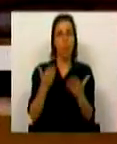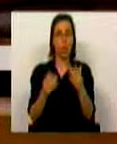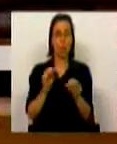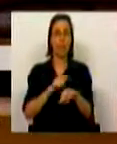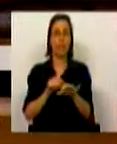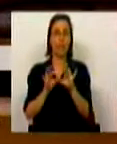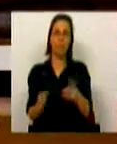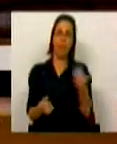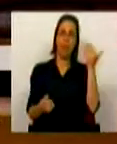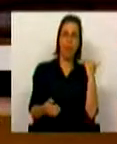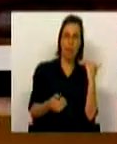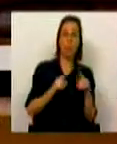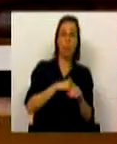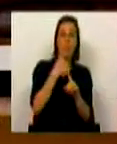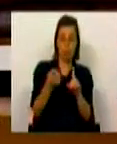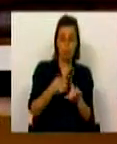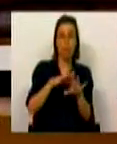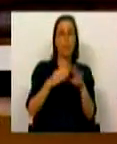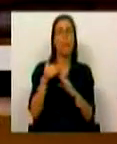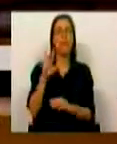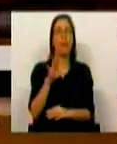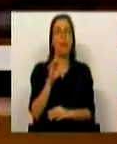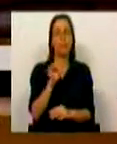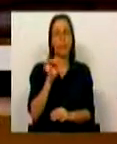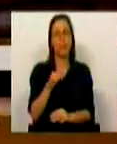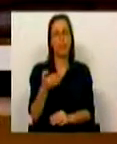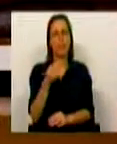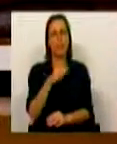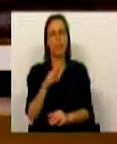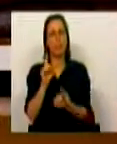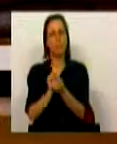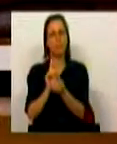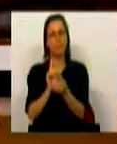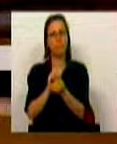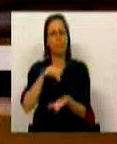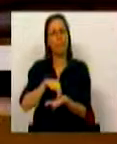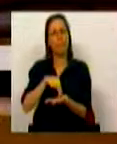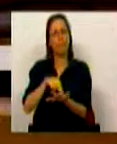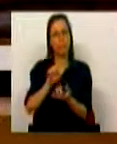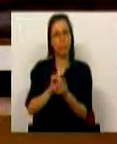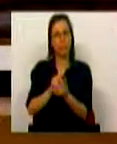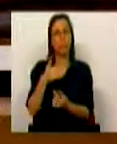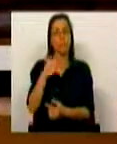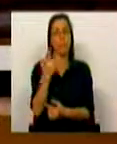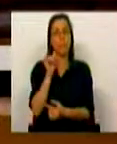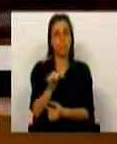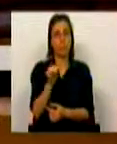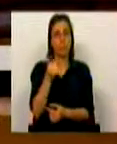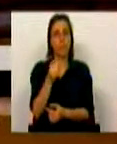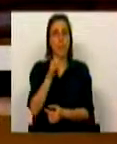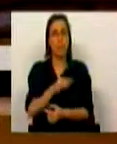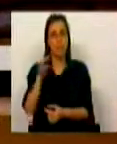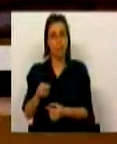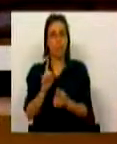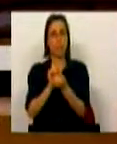período homólogo. Por ano são efetuados mais de 6,7 milhões de atendimentos presenciais, mais de 5,5 milhões